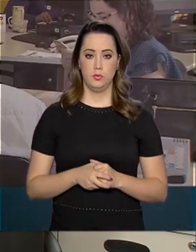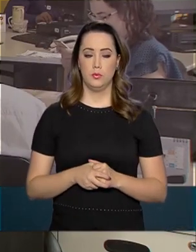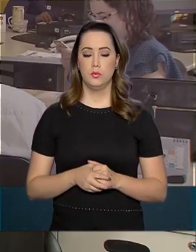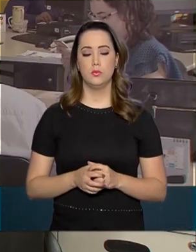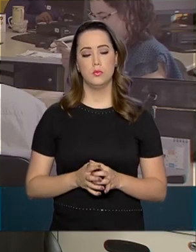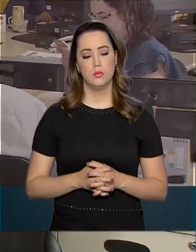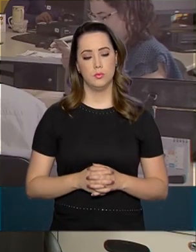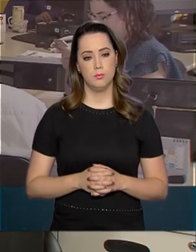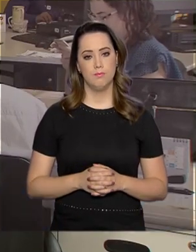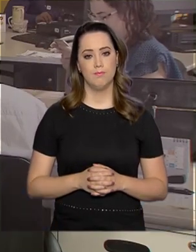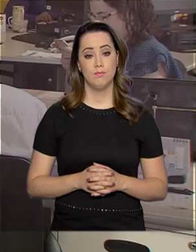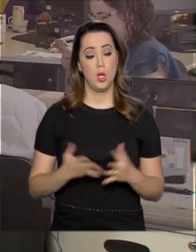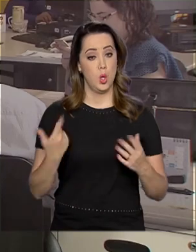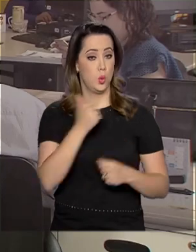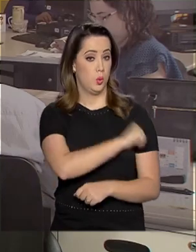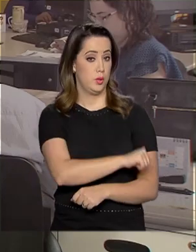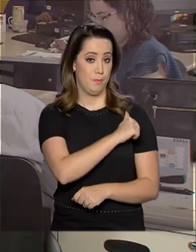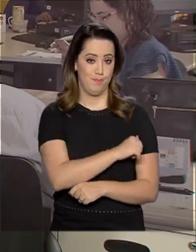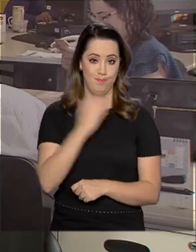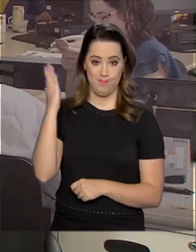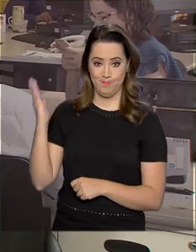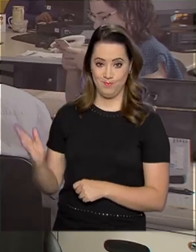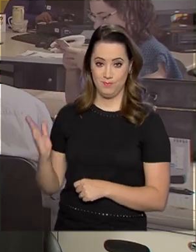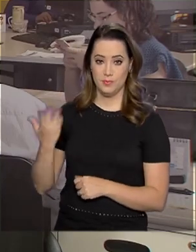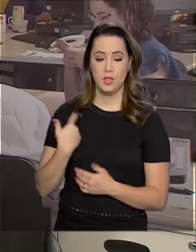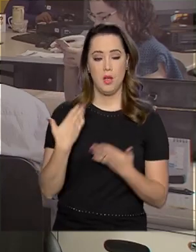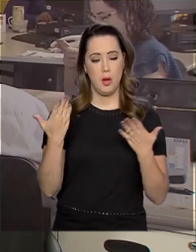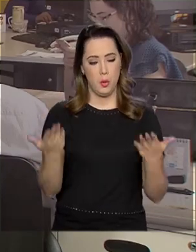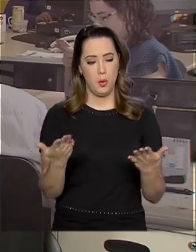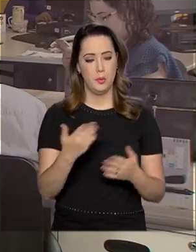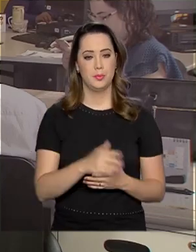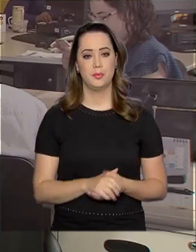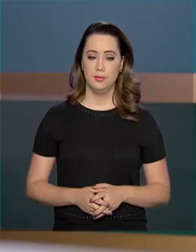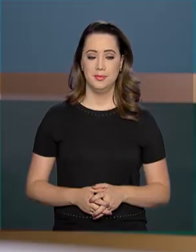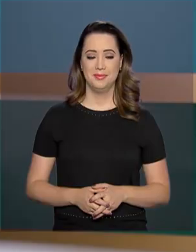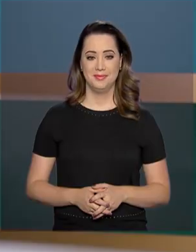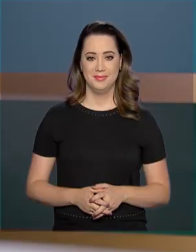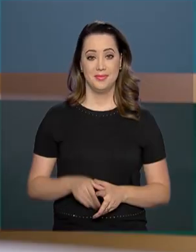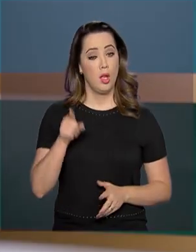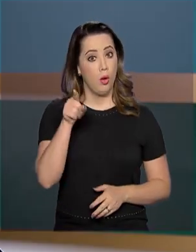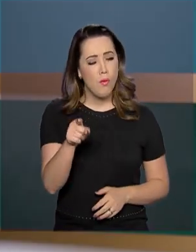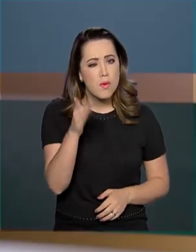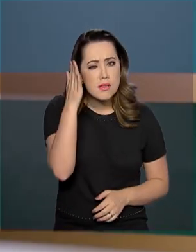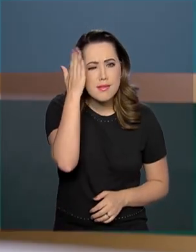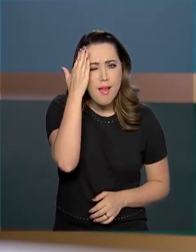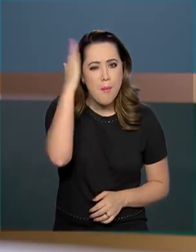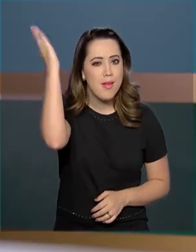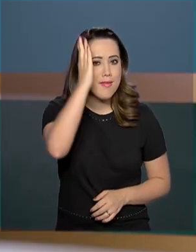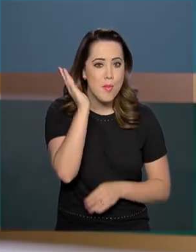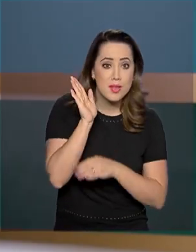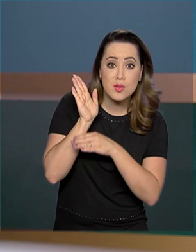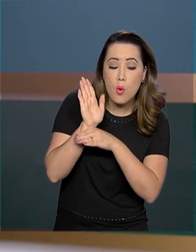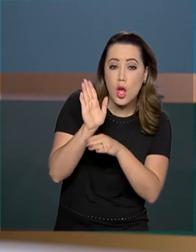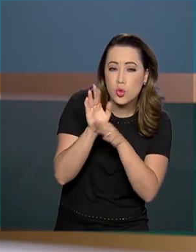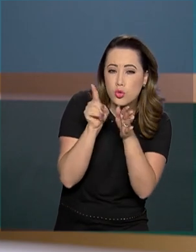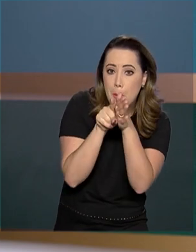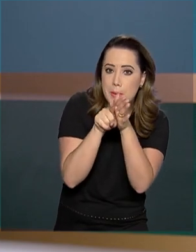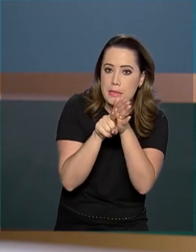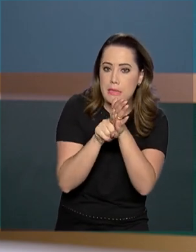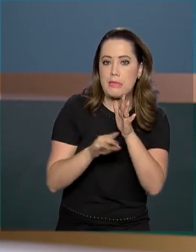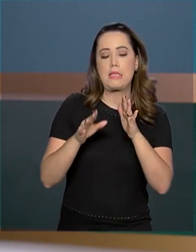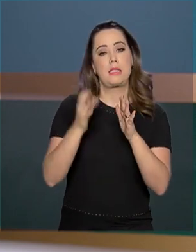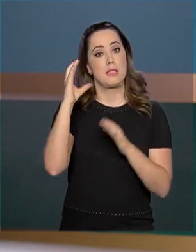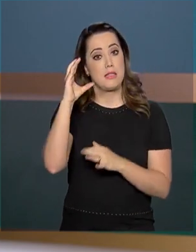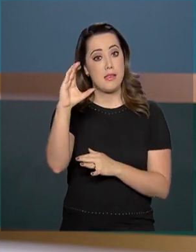.enad. Do Rio de Janeiro, Alessandra Lago, para o Governo Agora. Você sabia que o Brasil contribui para pesquisas